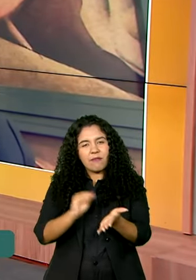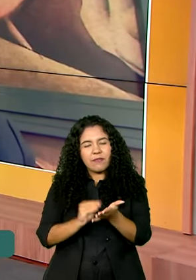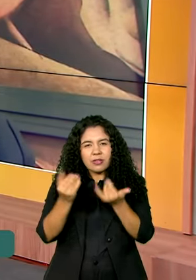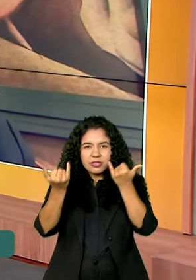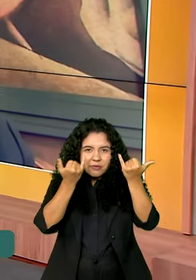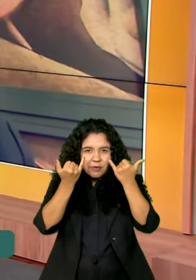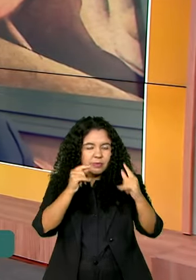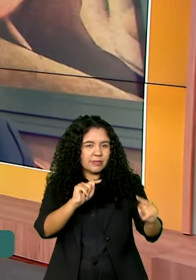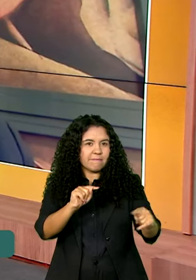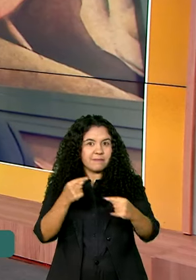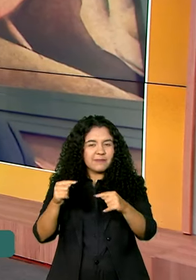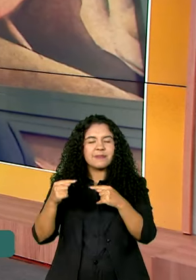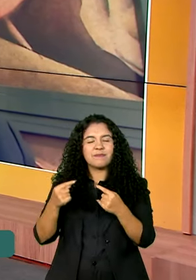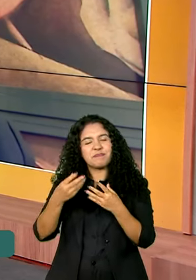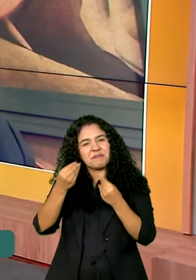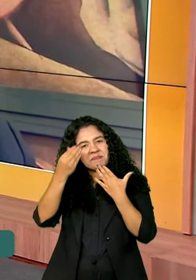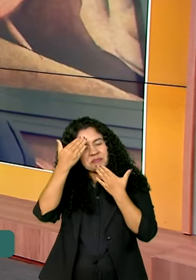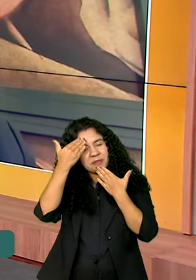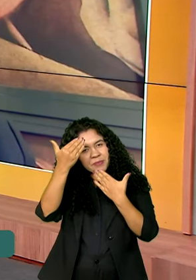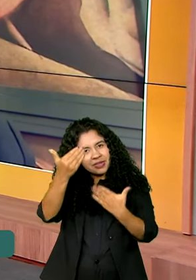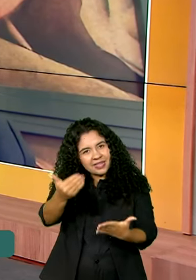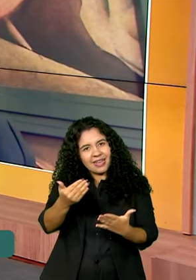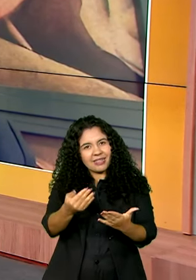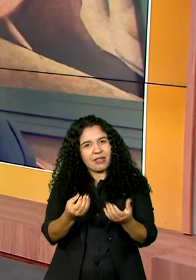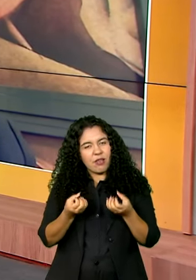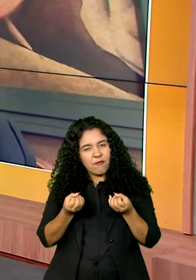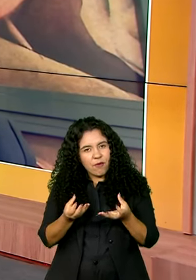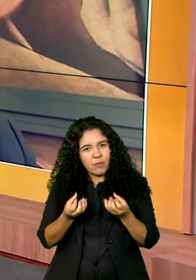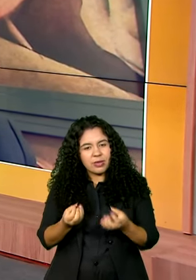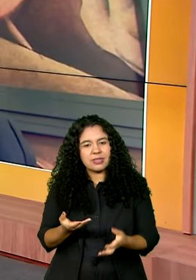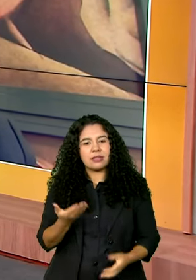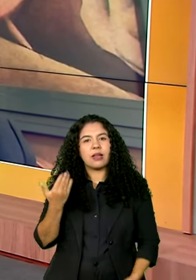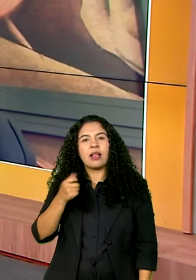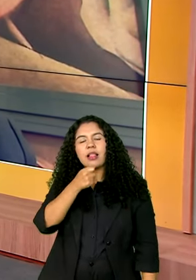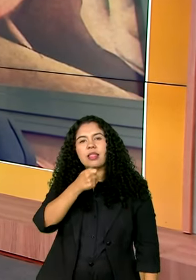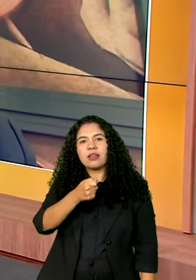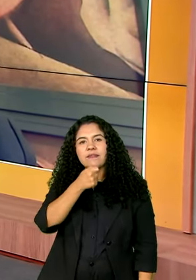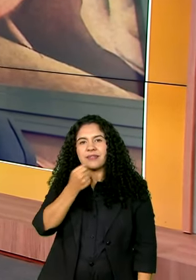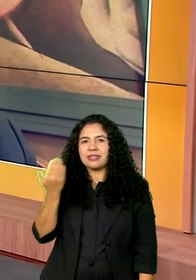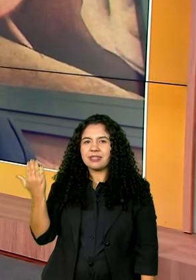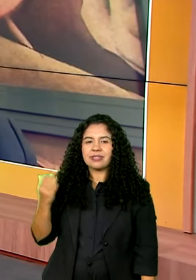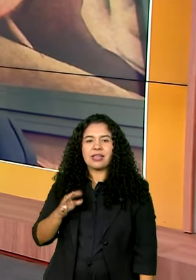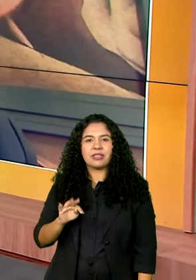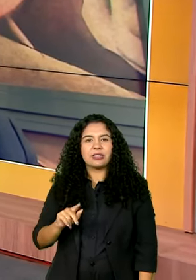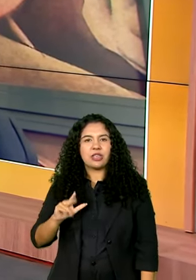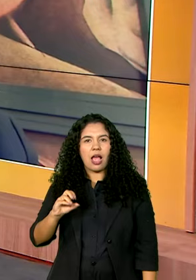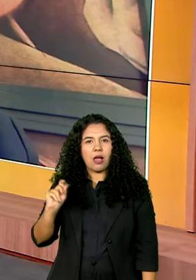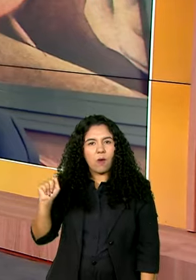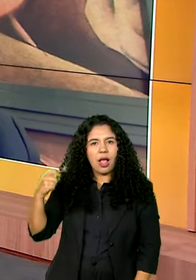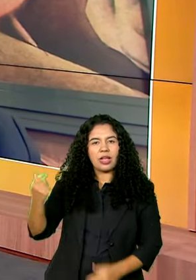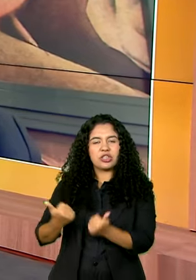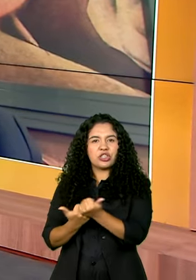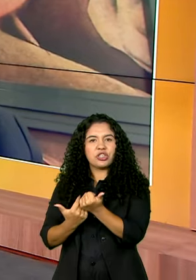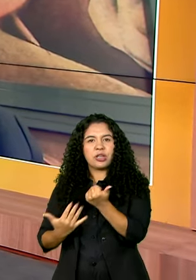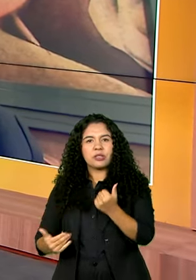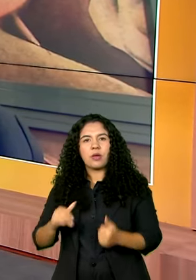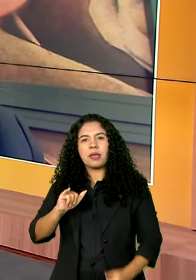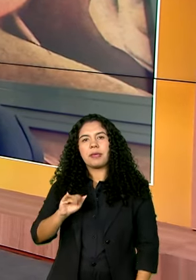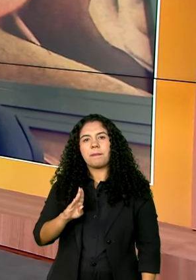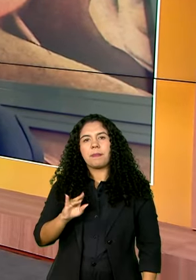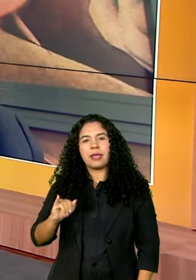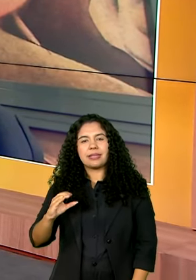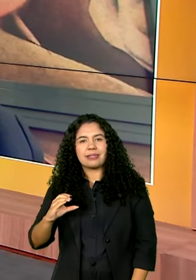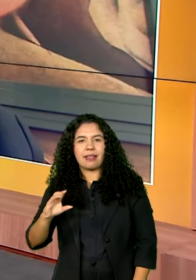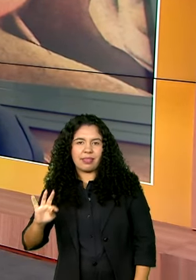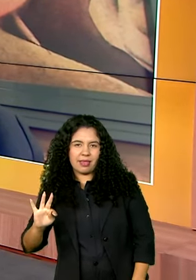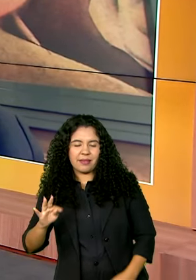atual. Ok, eu agradeço muito pelas informações, eu entrevistei Thiago Braga, ele que é diretor do IBI-CT.